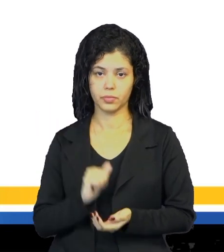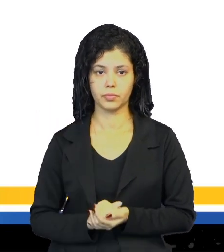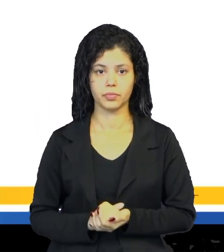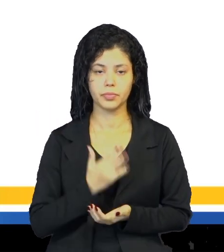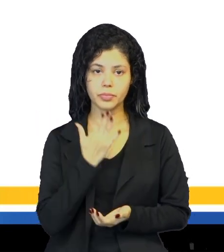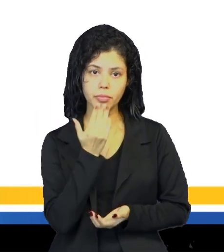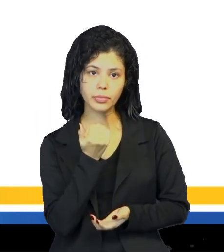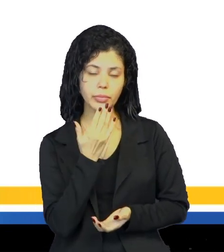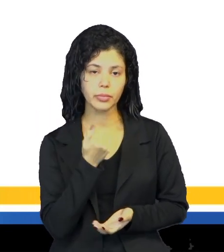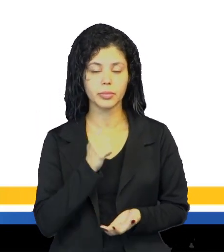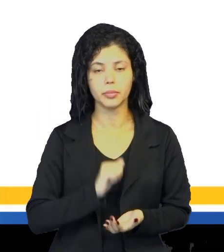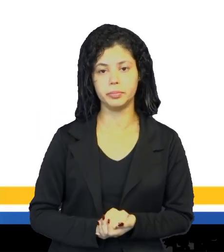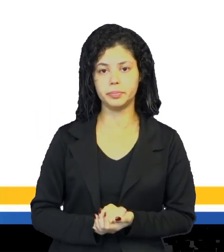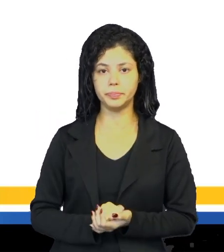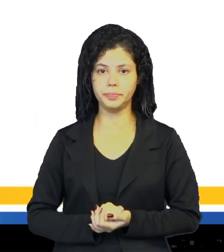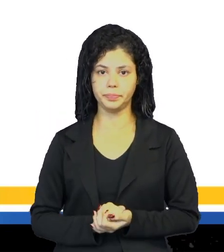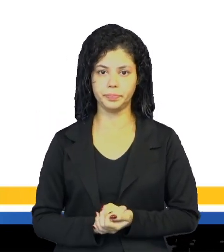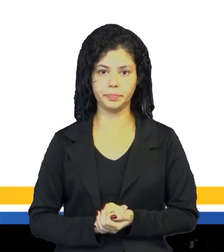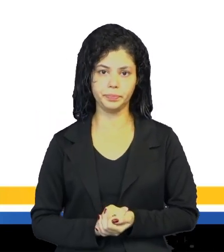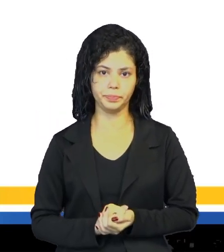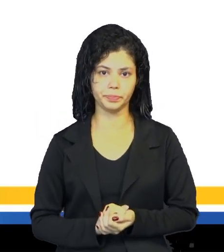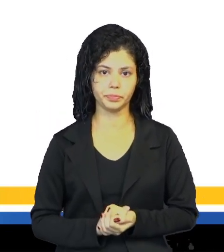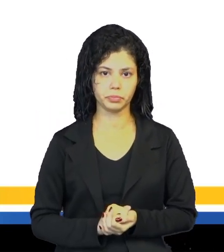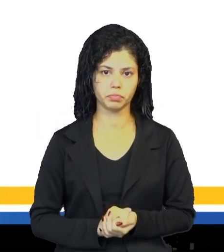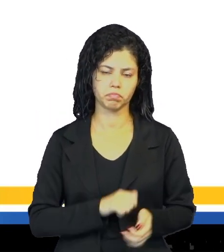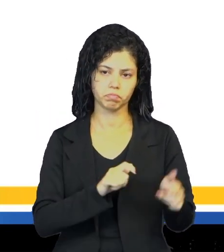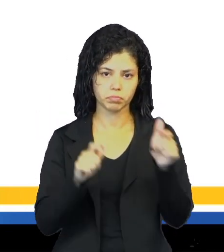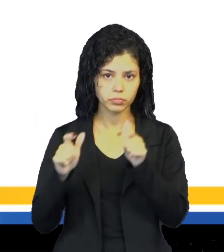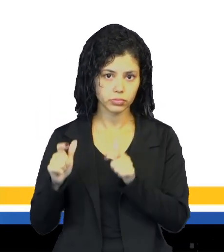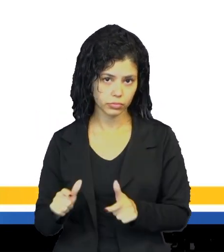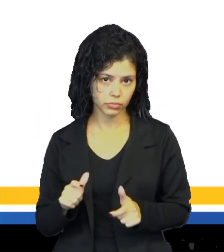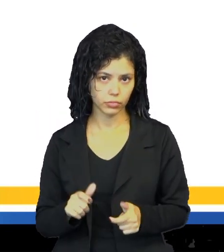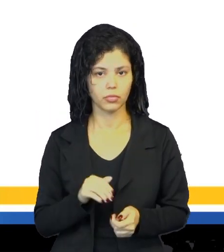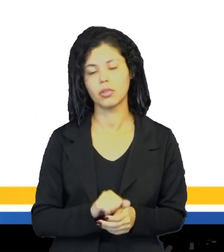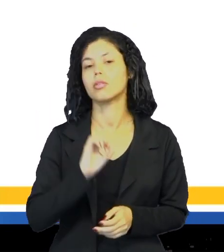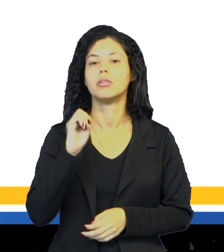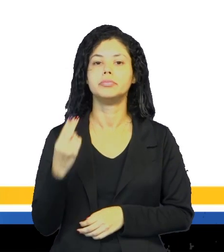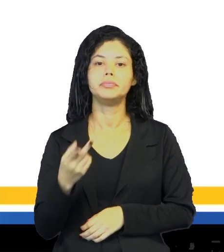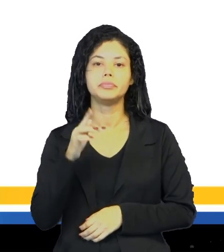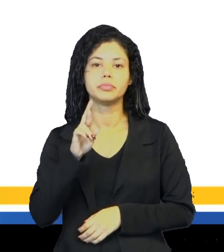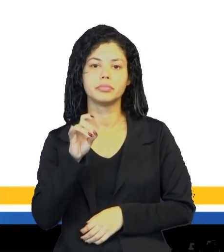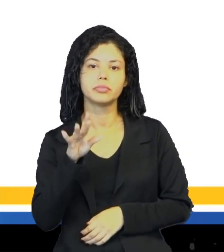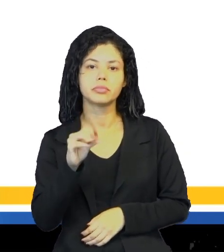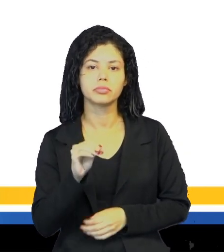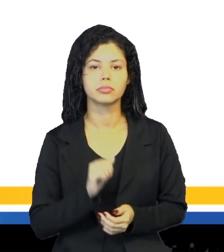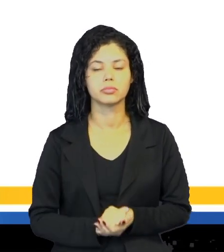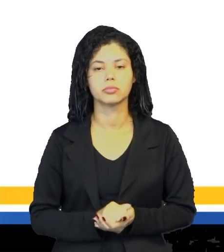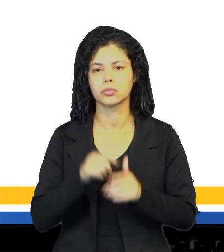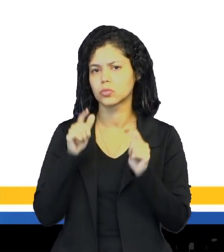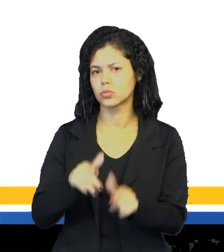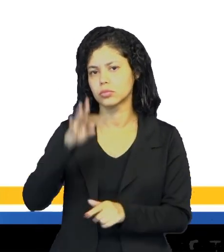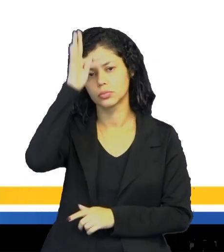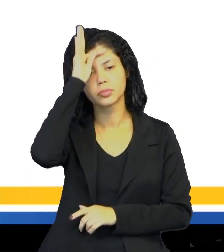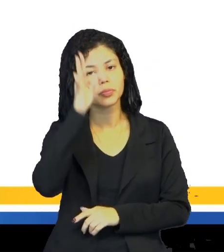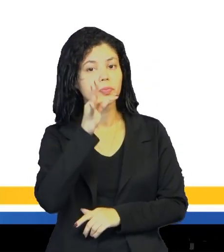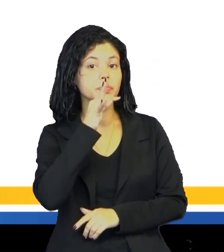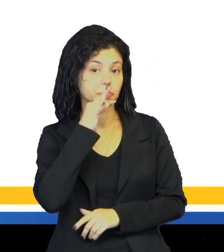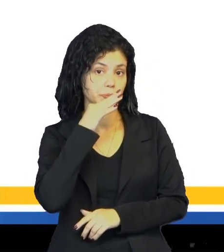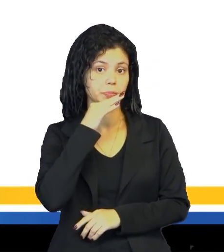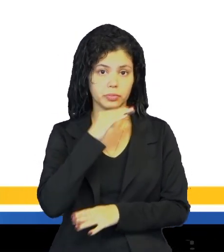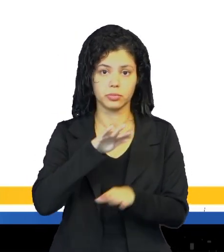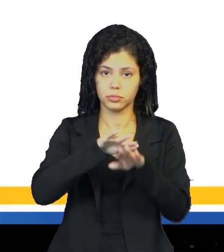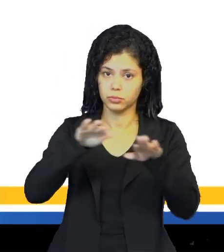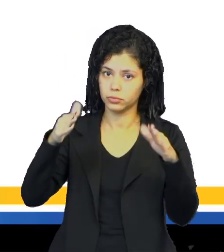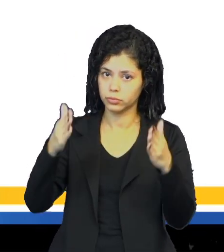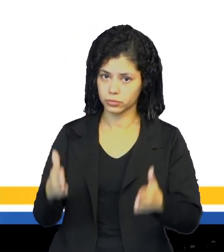comedor, que é ali, né, o espaço ou o refeitório, como nós chamamos, né, que é onde tem as tradicionais mesas,